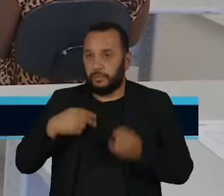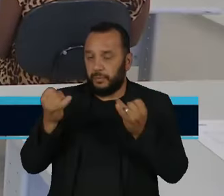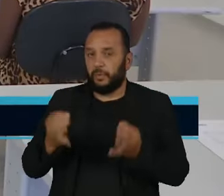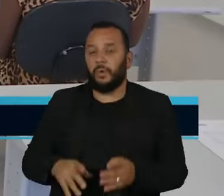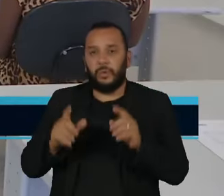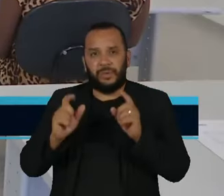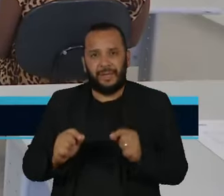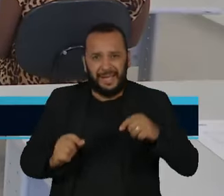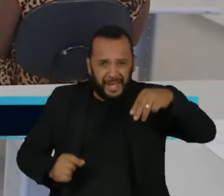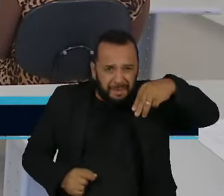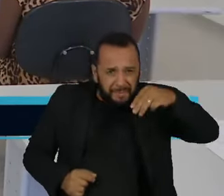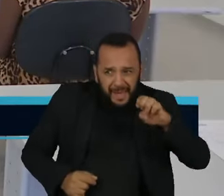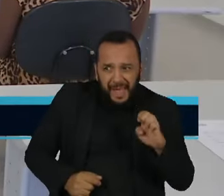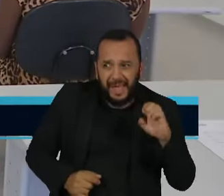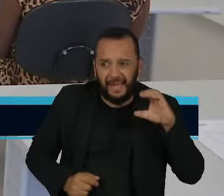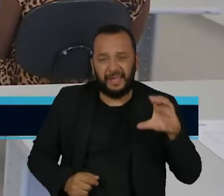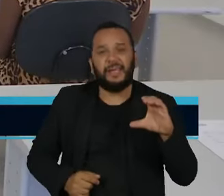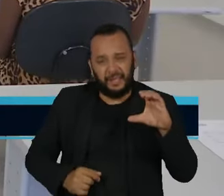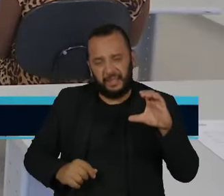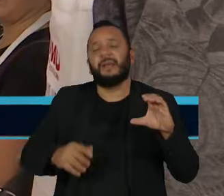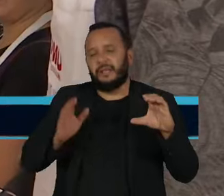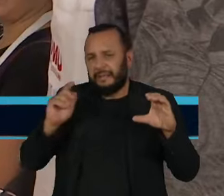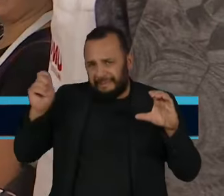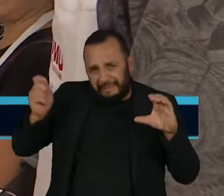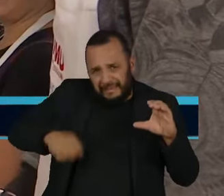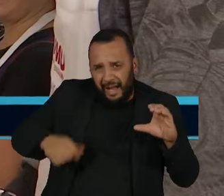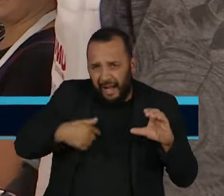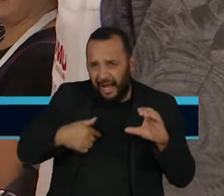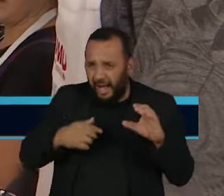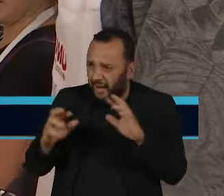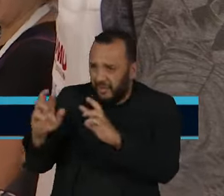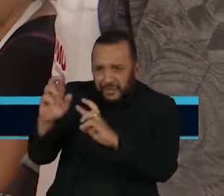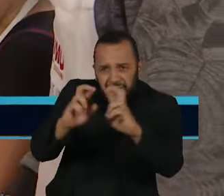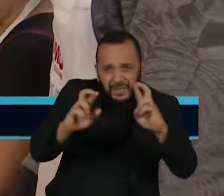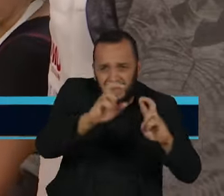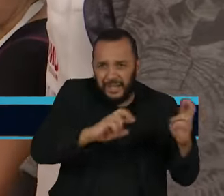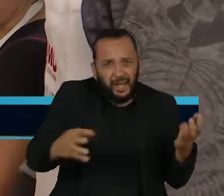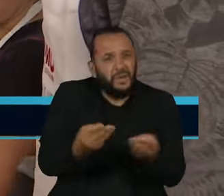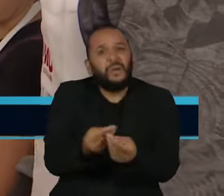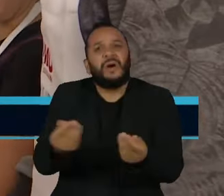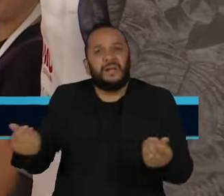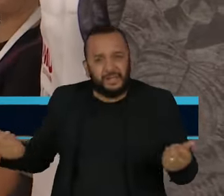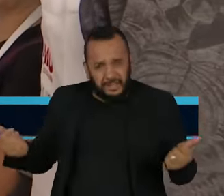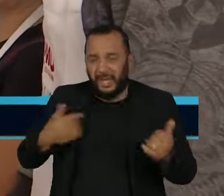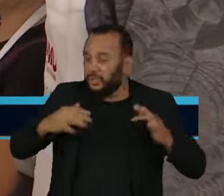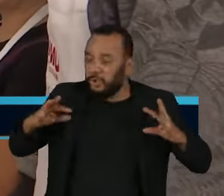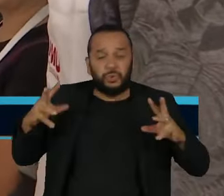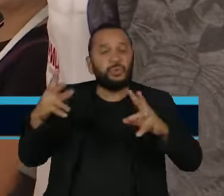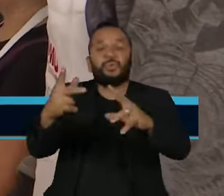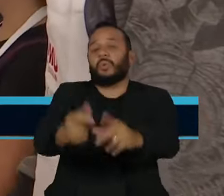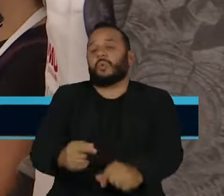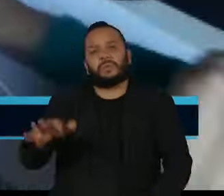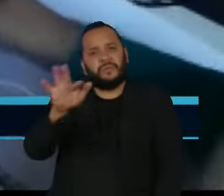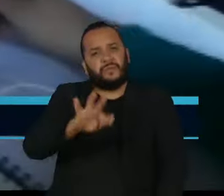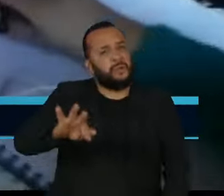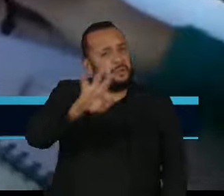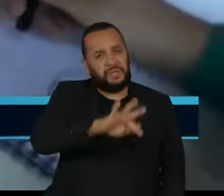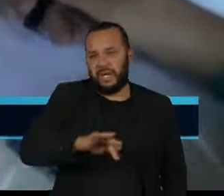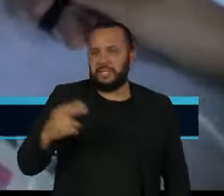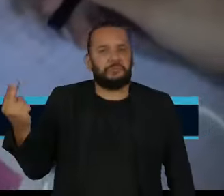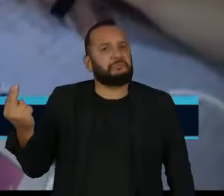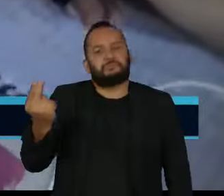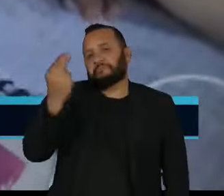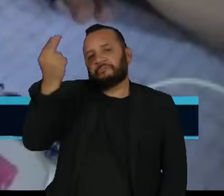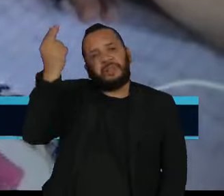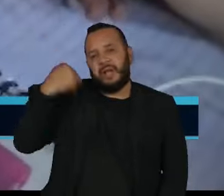não tem capacidade para fiscalizar de forma efetiva a qualidade de todos os cursos universitários e à